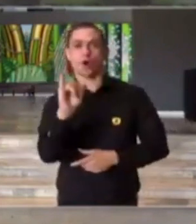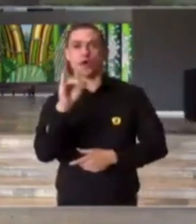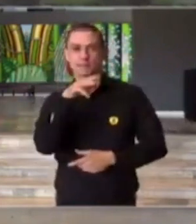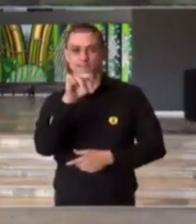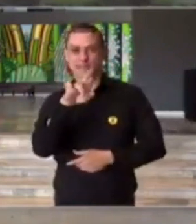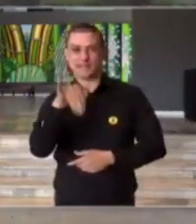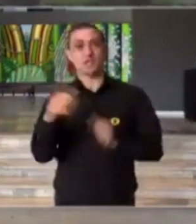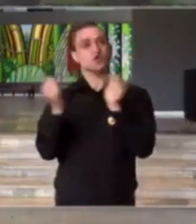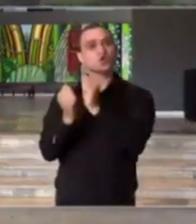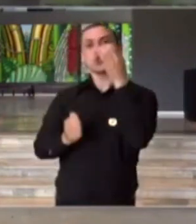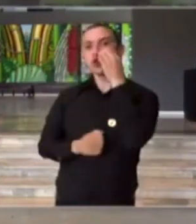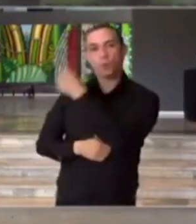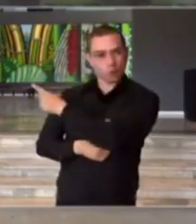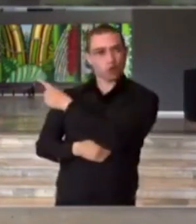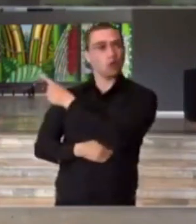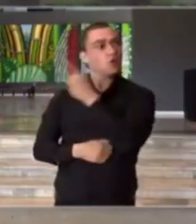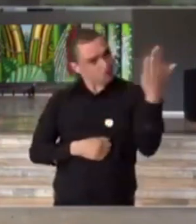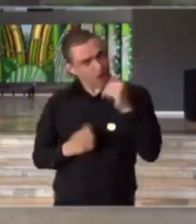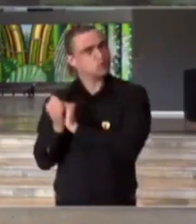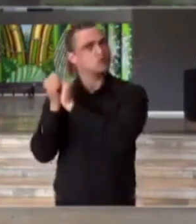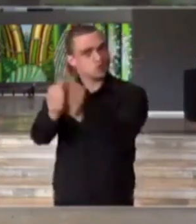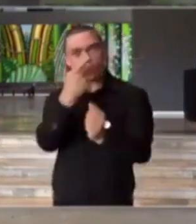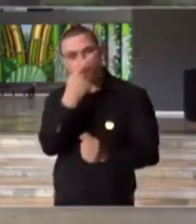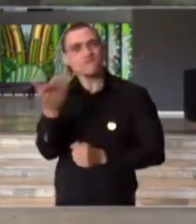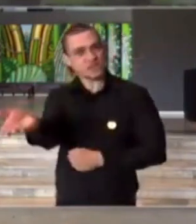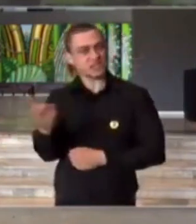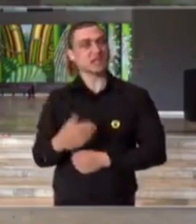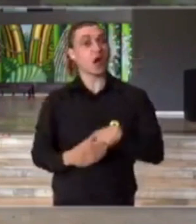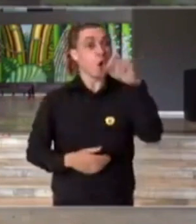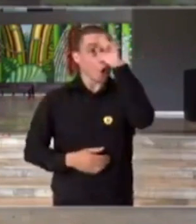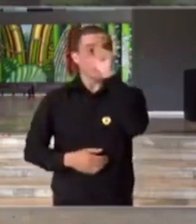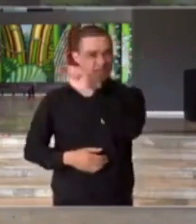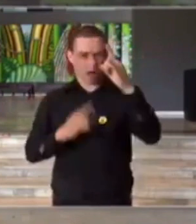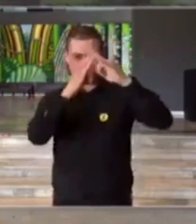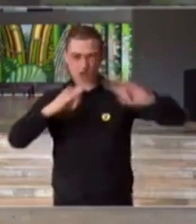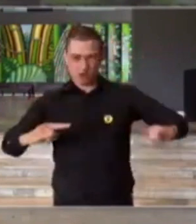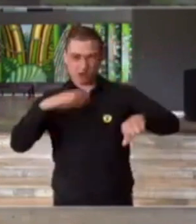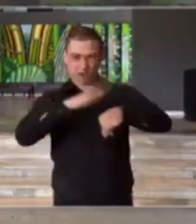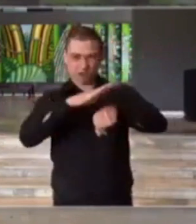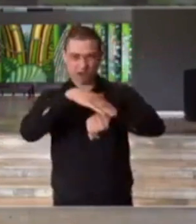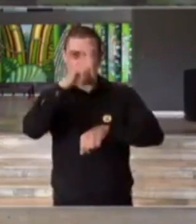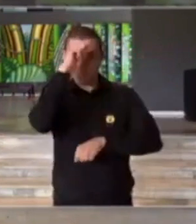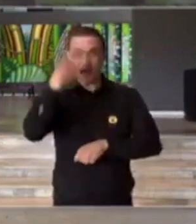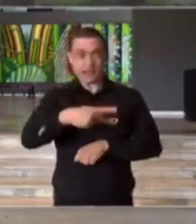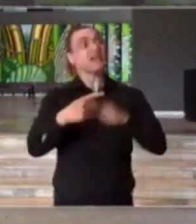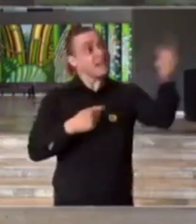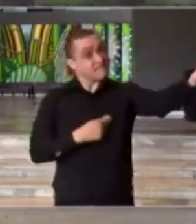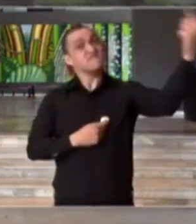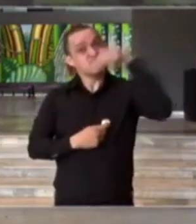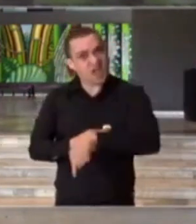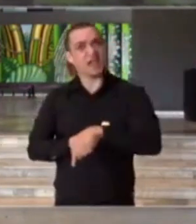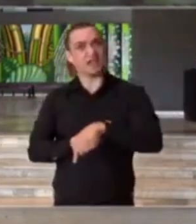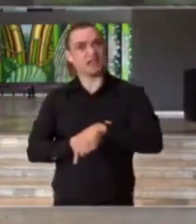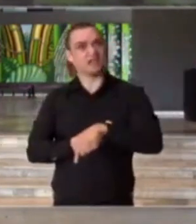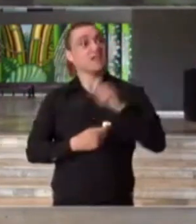São Paulo, ao lado do prefeito Bruno Covas, os hospitais de campanha e venha ver